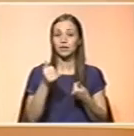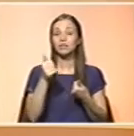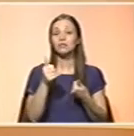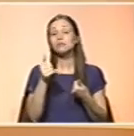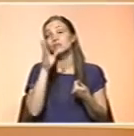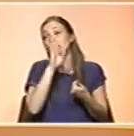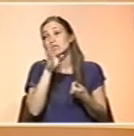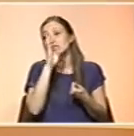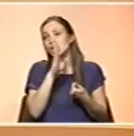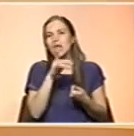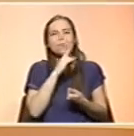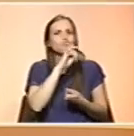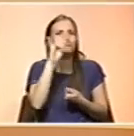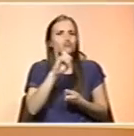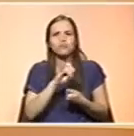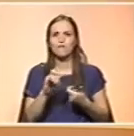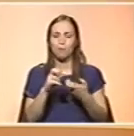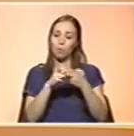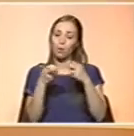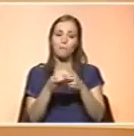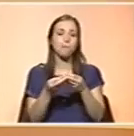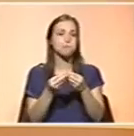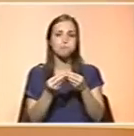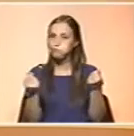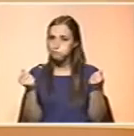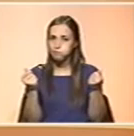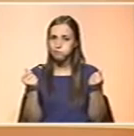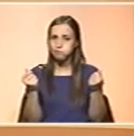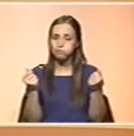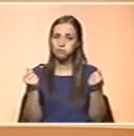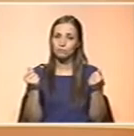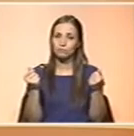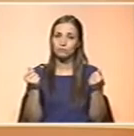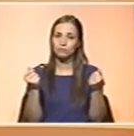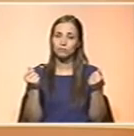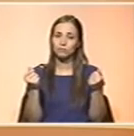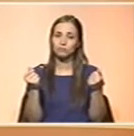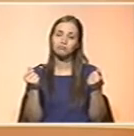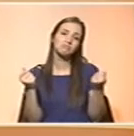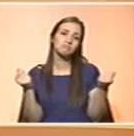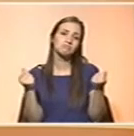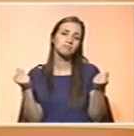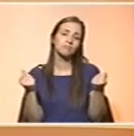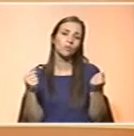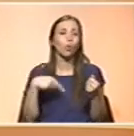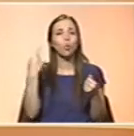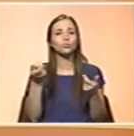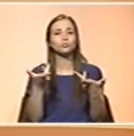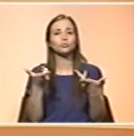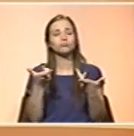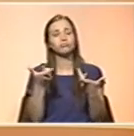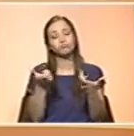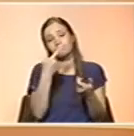todo for impossível a resolução do problema é que partimos para outras intervenções, nomeadamente farmacológicas,